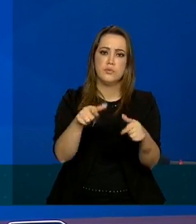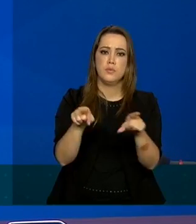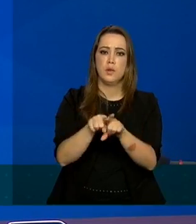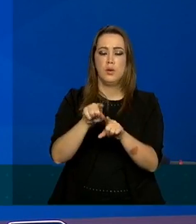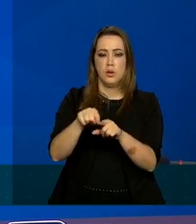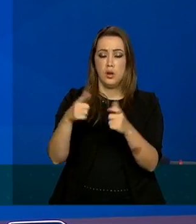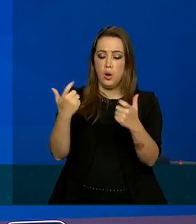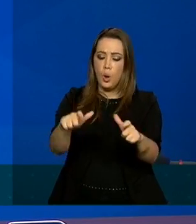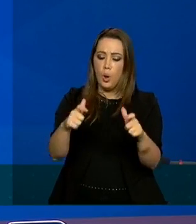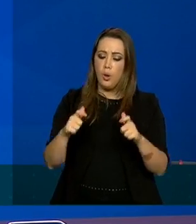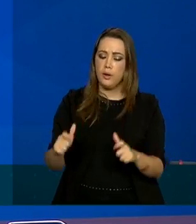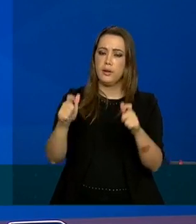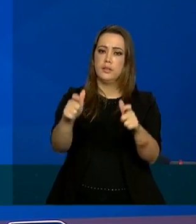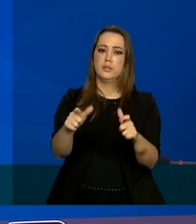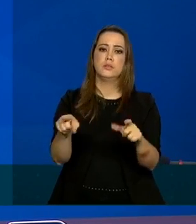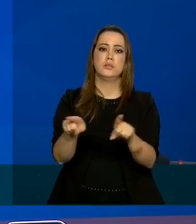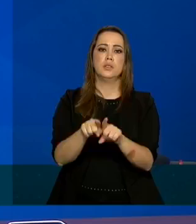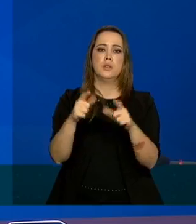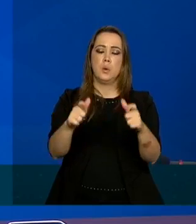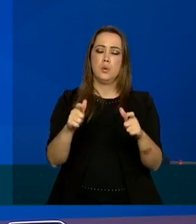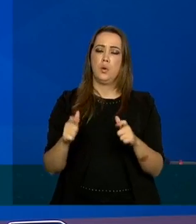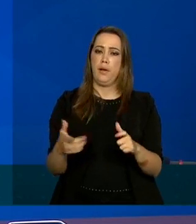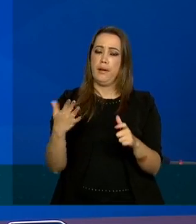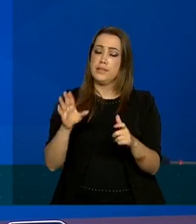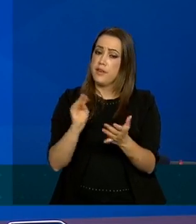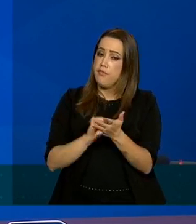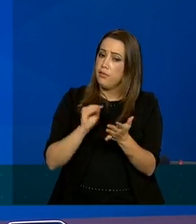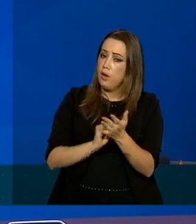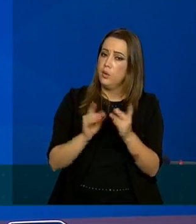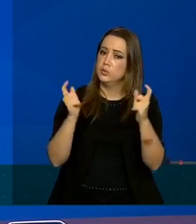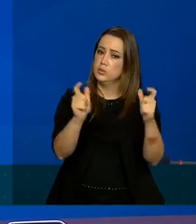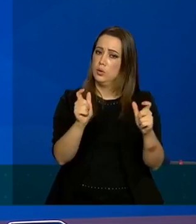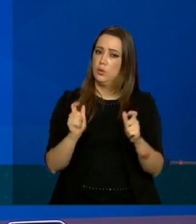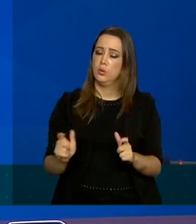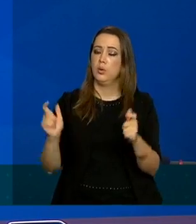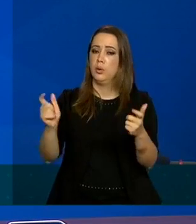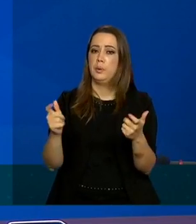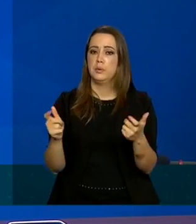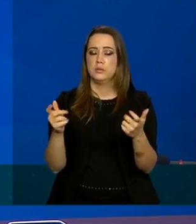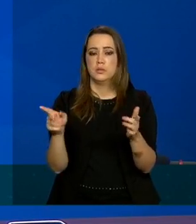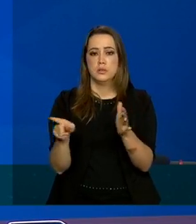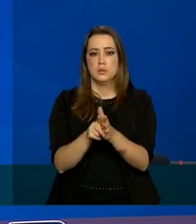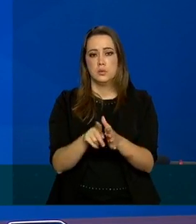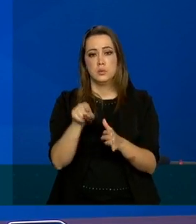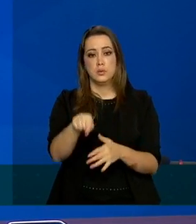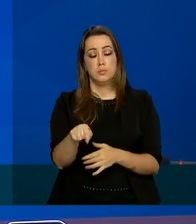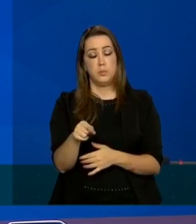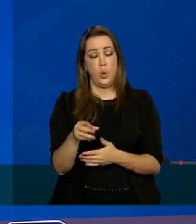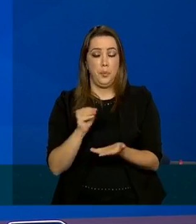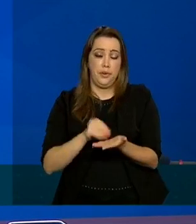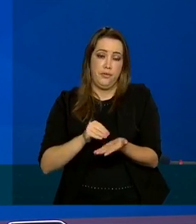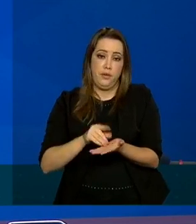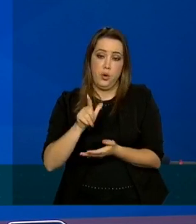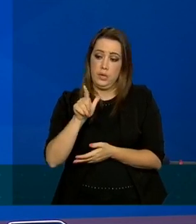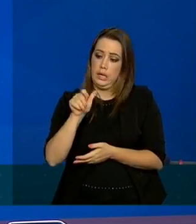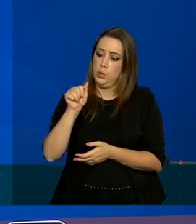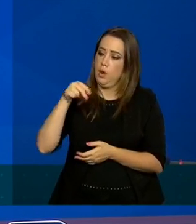interior e que alguns estados não tem unidades regionalizadas desses LACENS